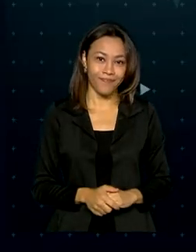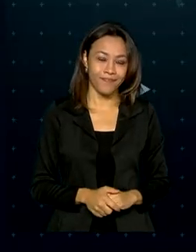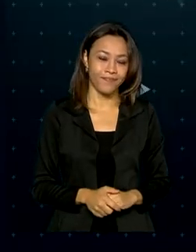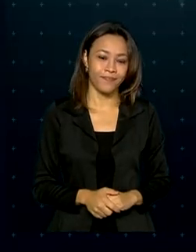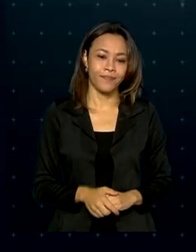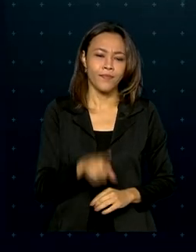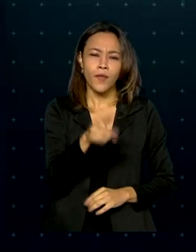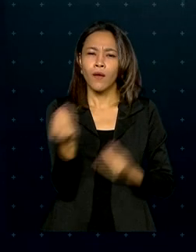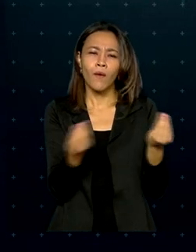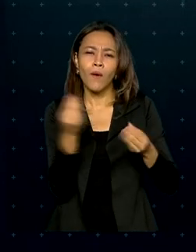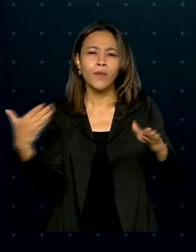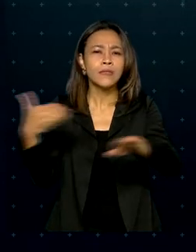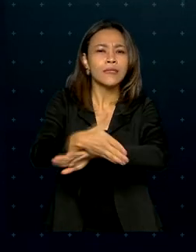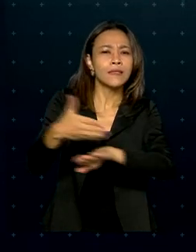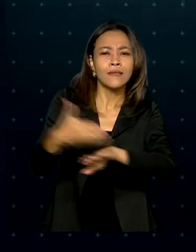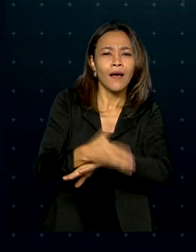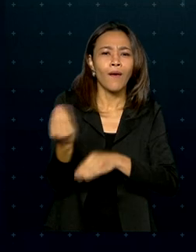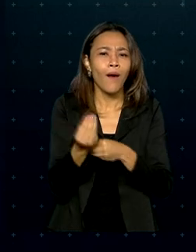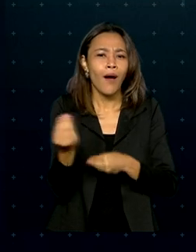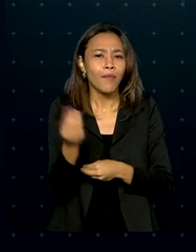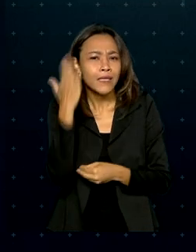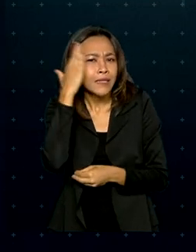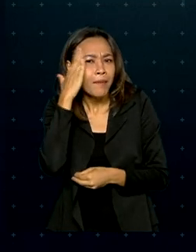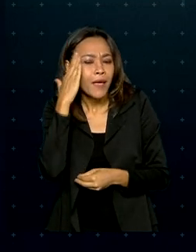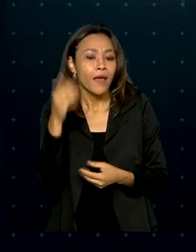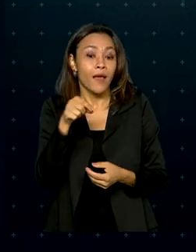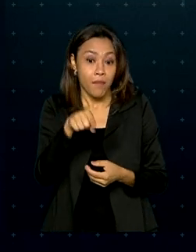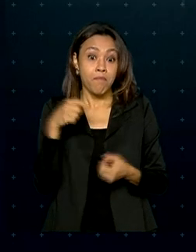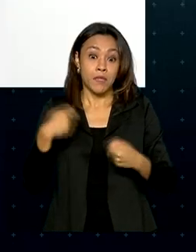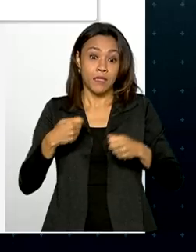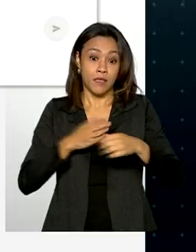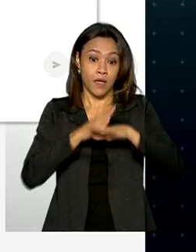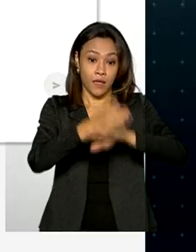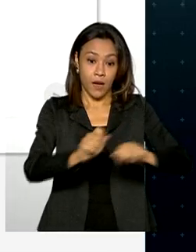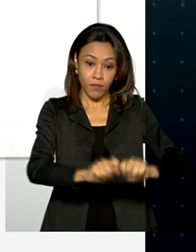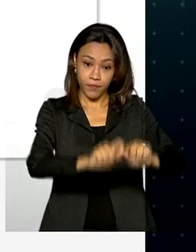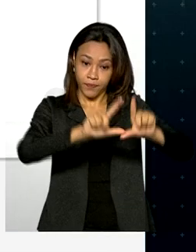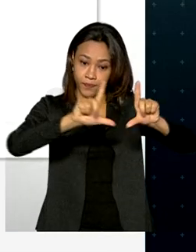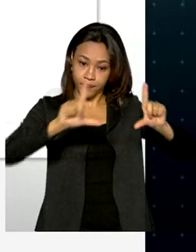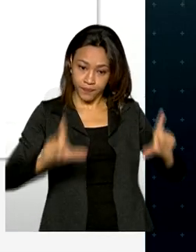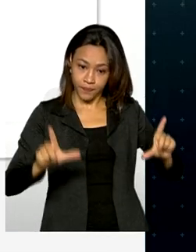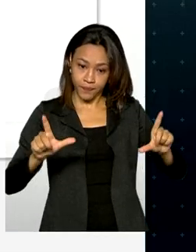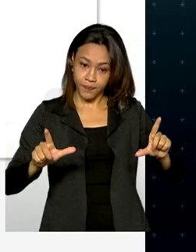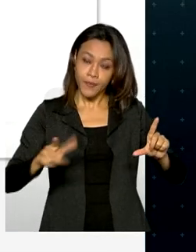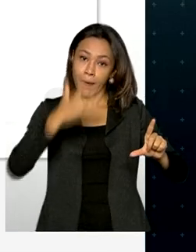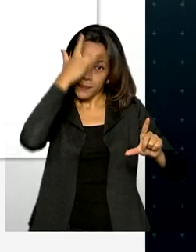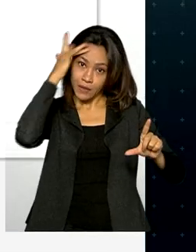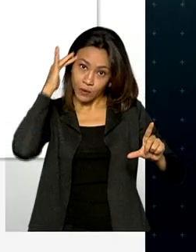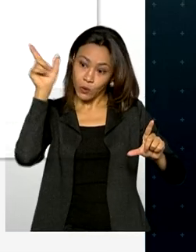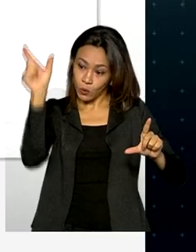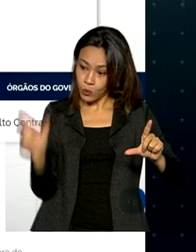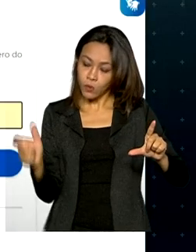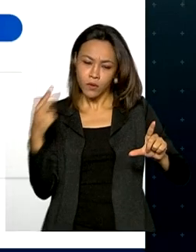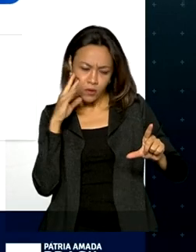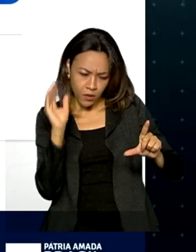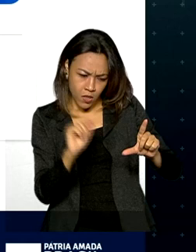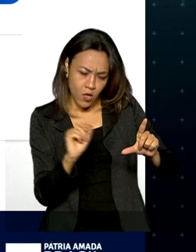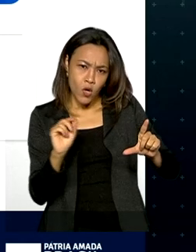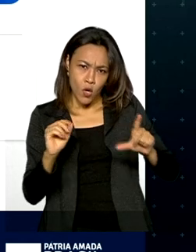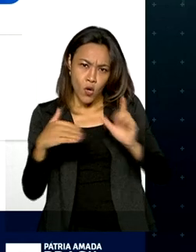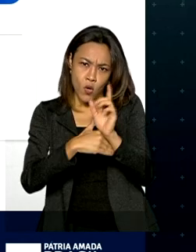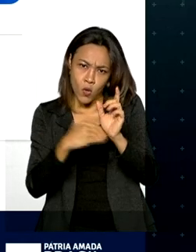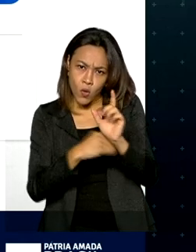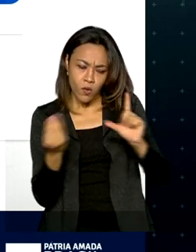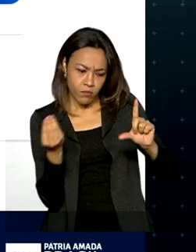Para ter acesso às notas, basta acessar a página do participante do Enem. O estudante deve utilizar o login único do governo